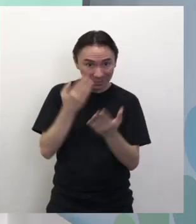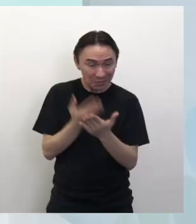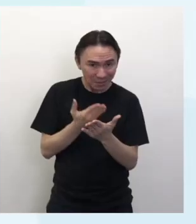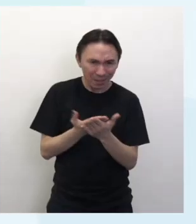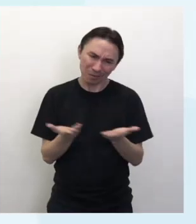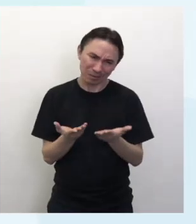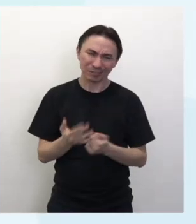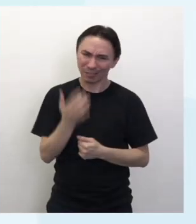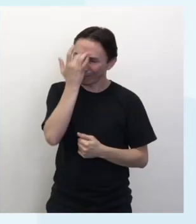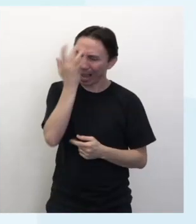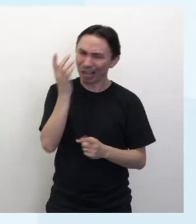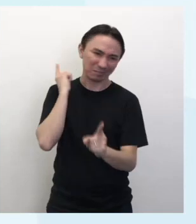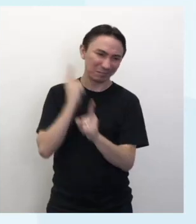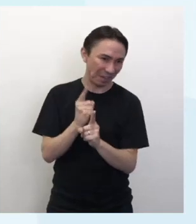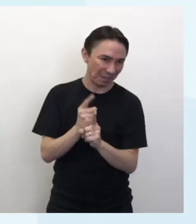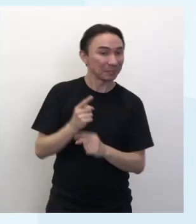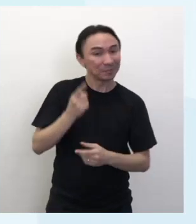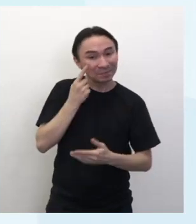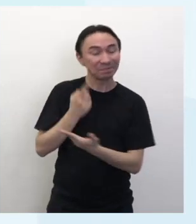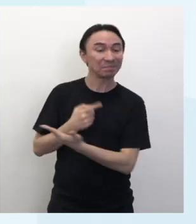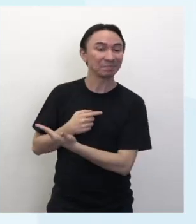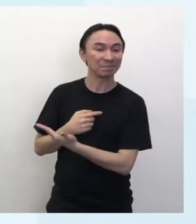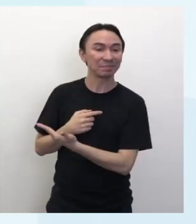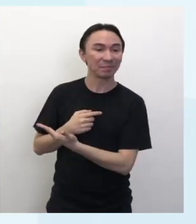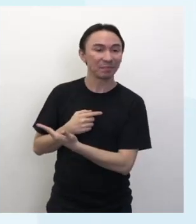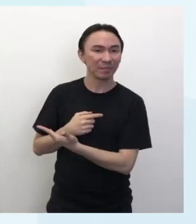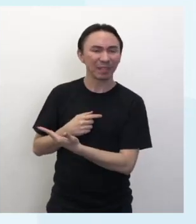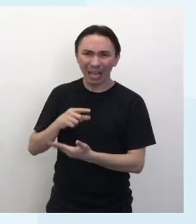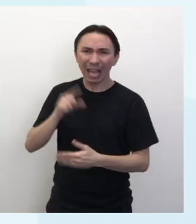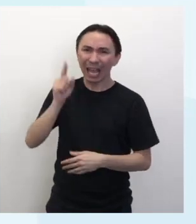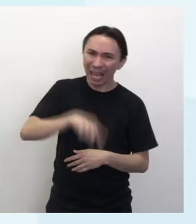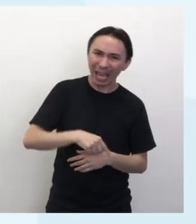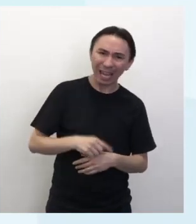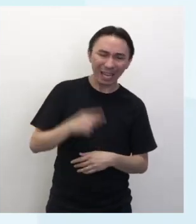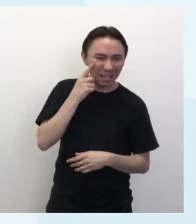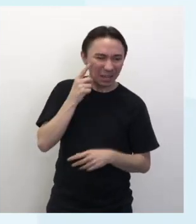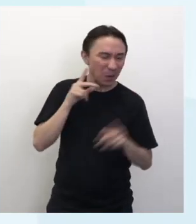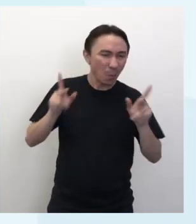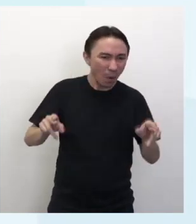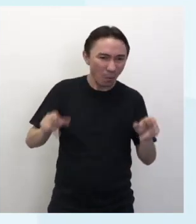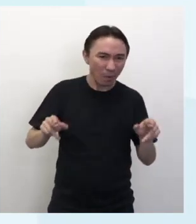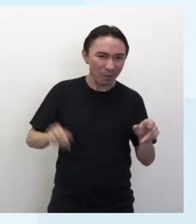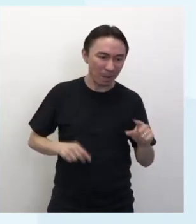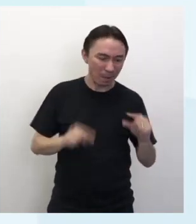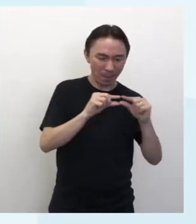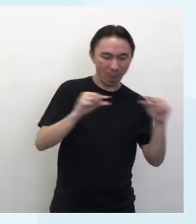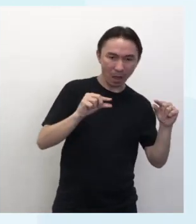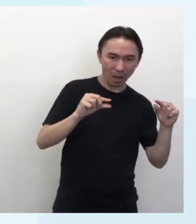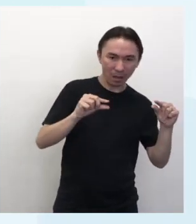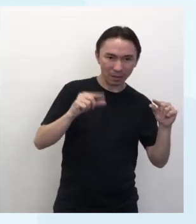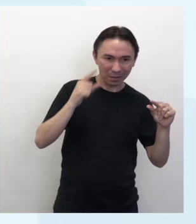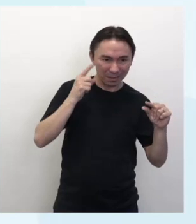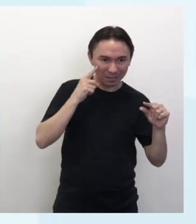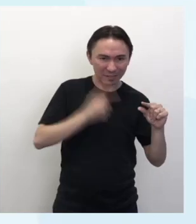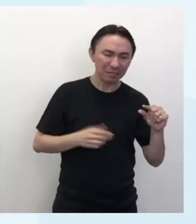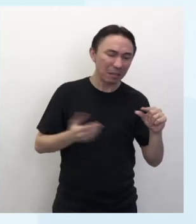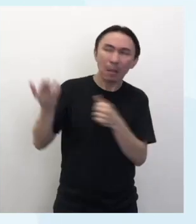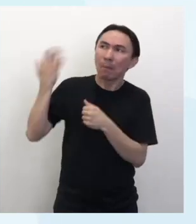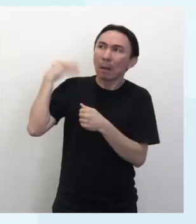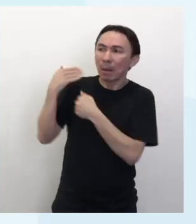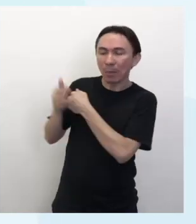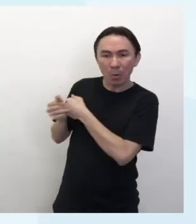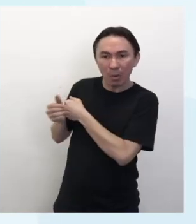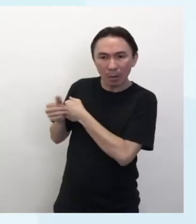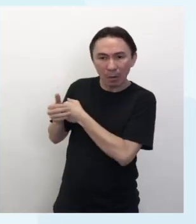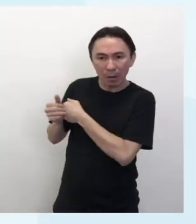Repete o fato que foi apresentado na oração anterior. Vamos ao fato da oração anterior. Não tinha carícia lacrimosa de outro tempo,